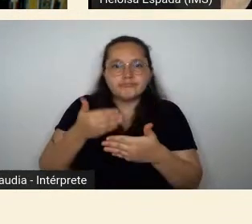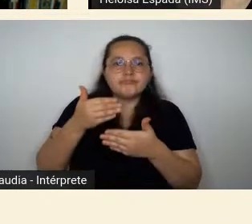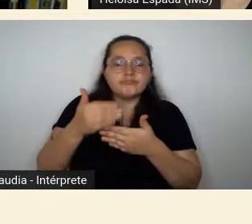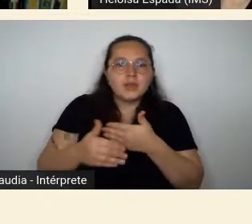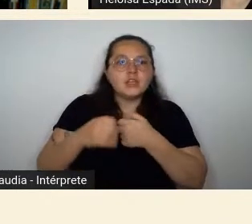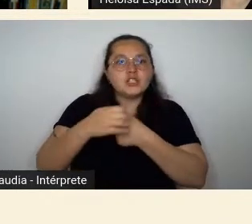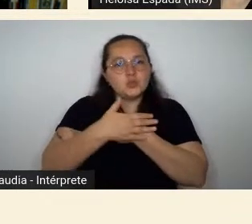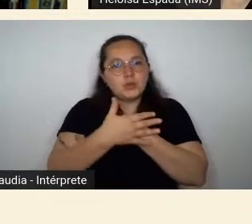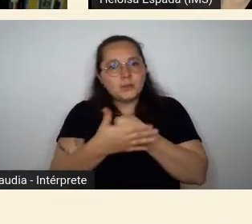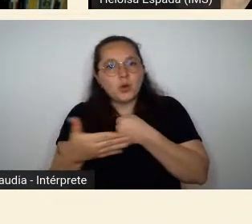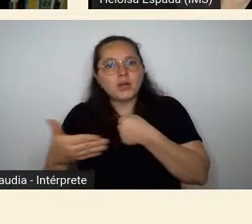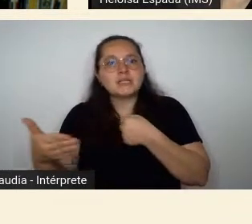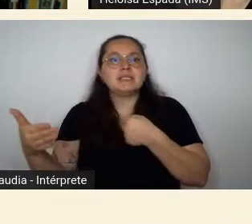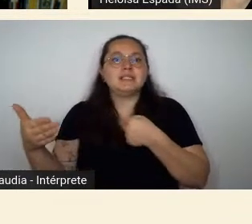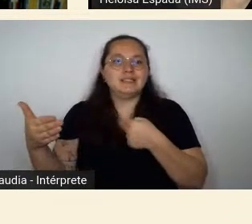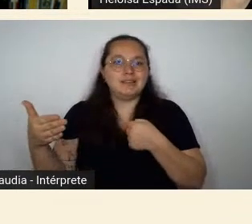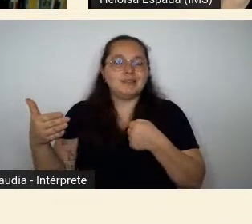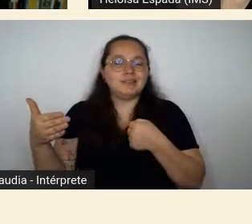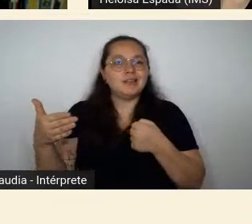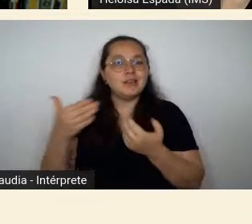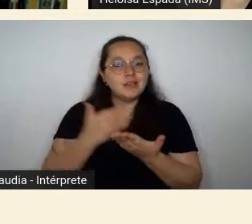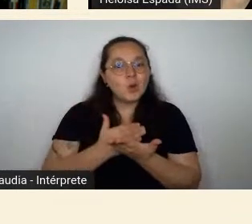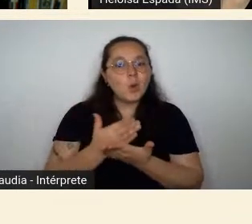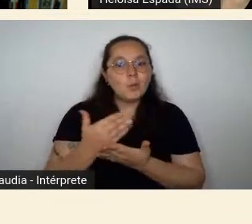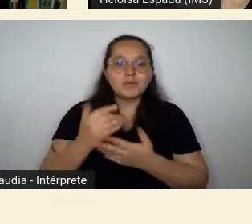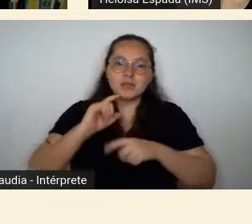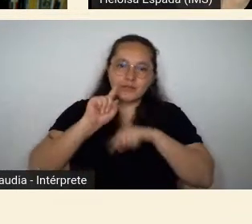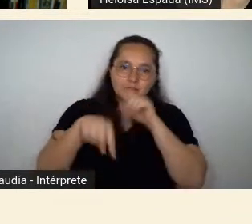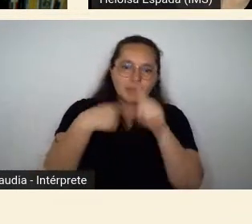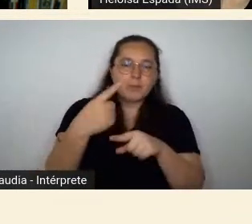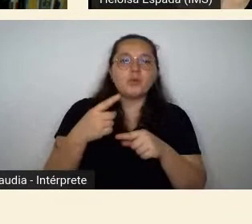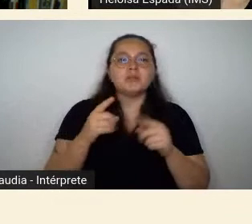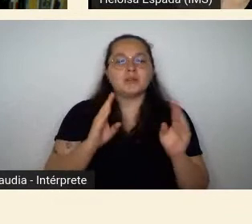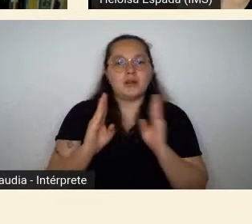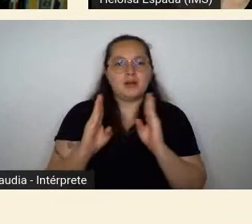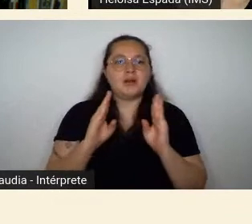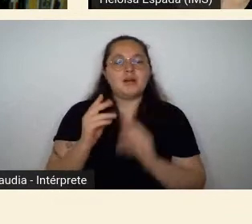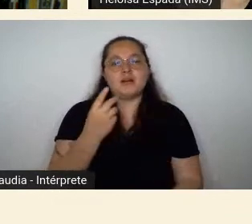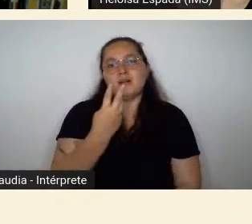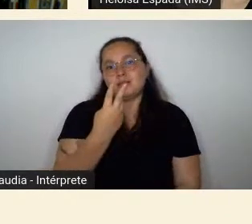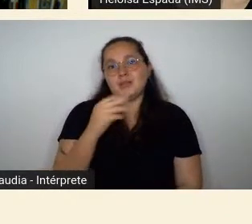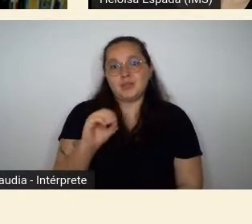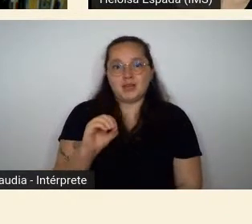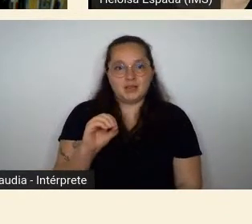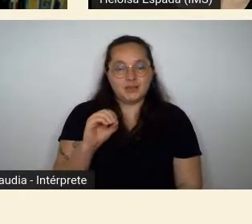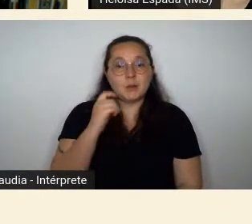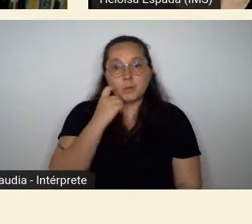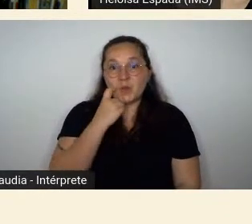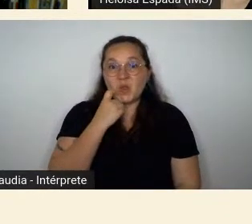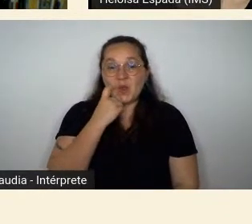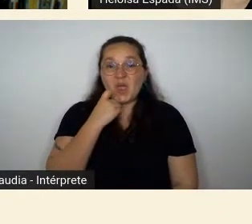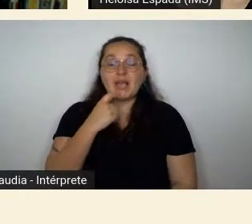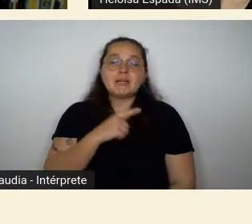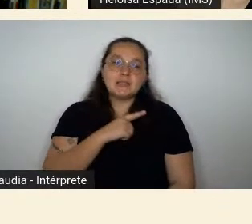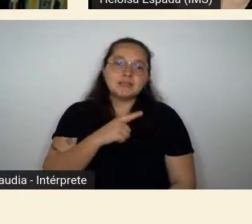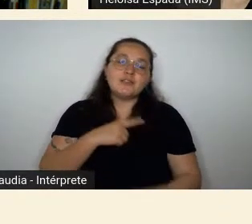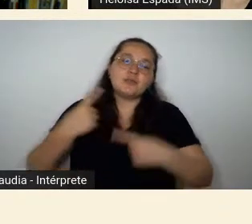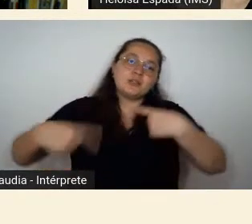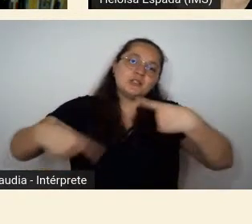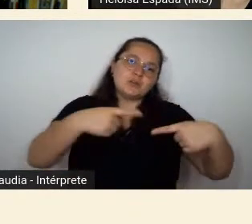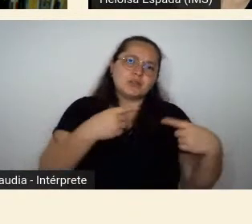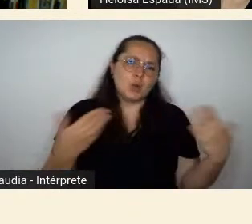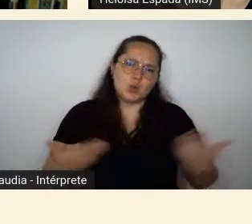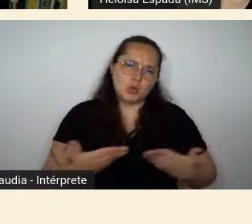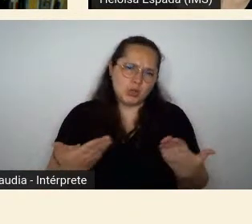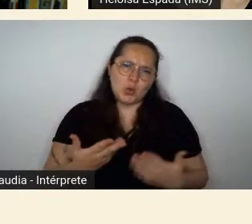de uma ideia de democracia racial que vai surgir nos anos 30 em alguns ensaios em uma própria discussão que hoje em dia nem é mais bem vista